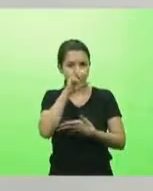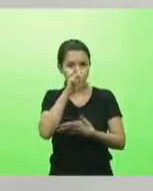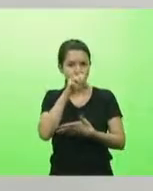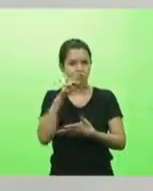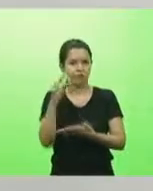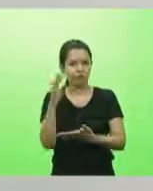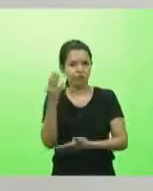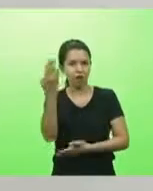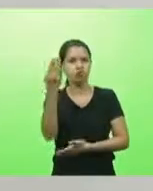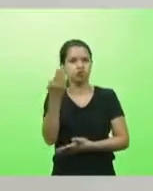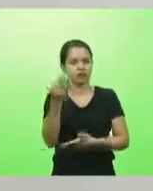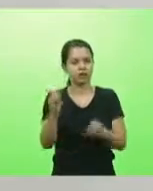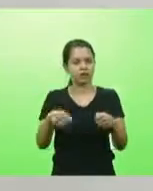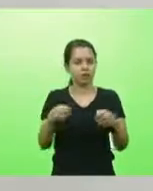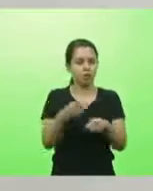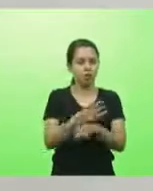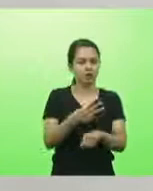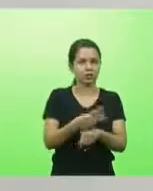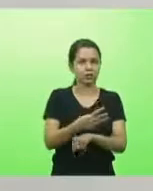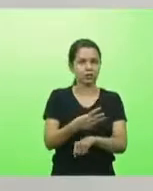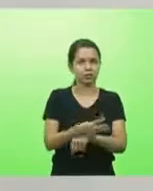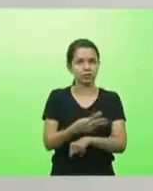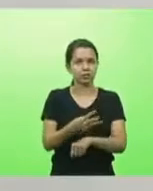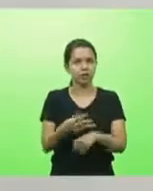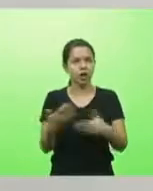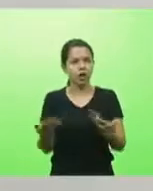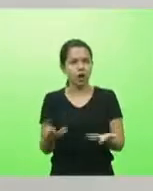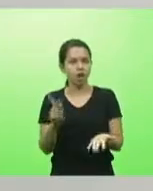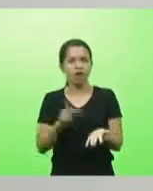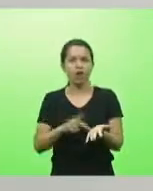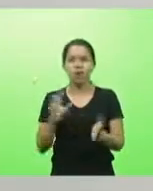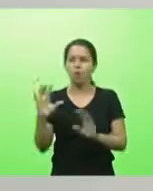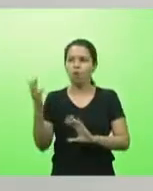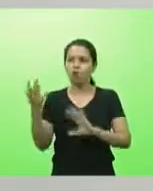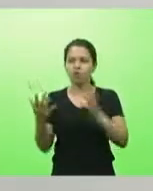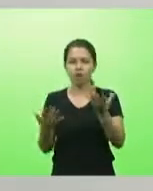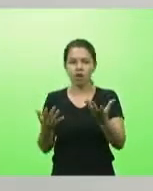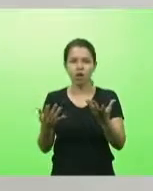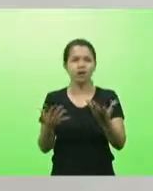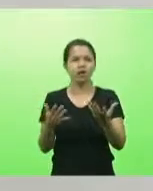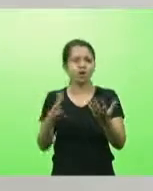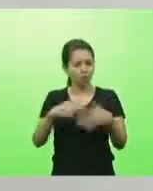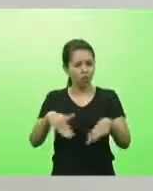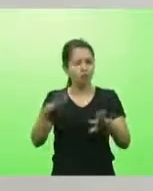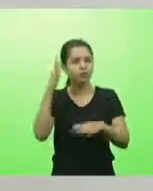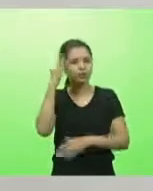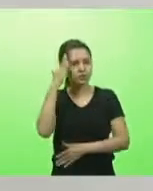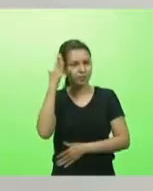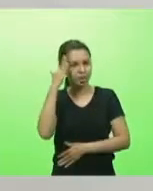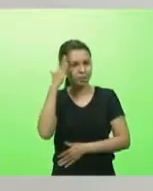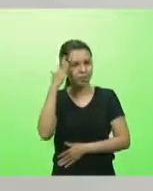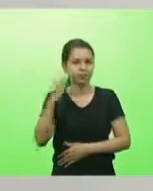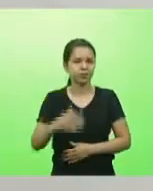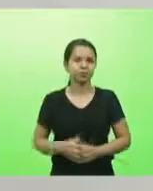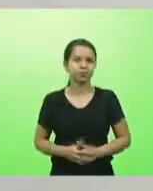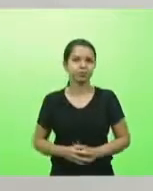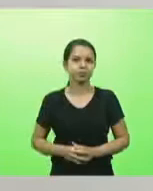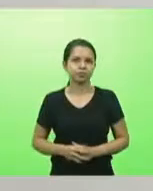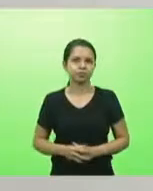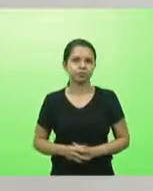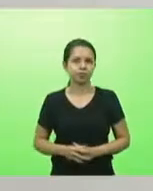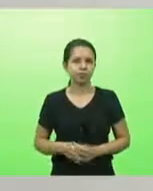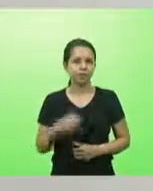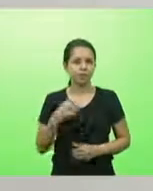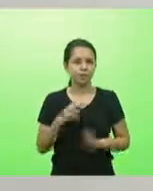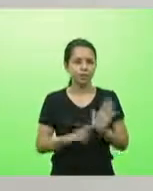pode ser por WhatsApp. Muito bem lembrado. Agora, para ver a realidade que todo mundo sabe qual é. E falo aqui em nome de